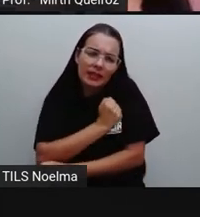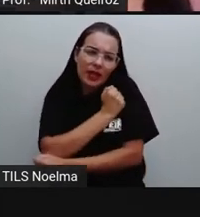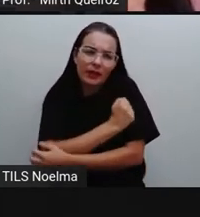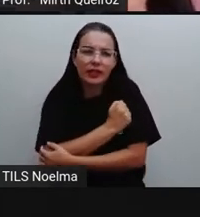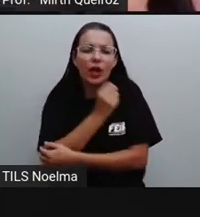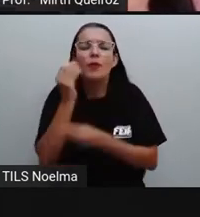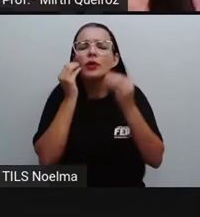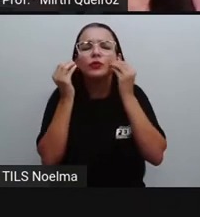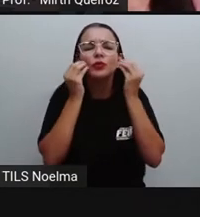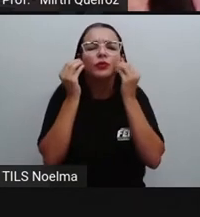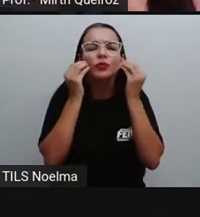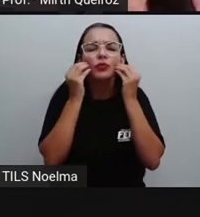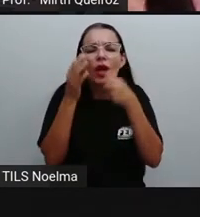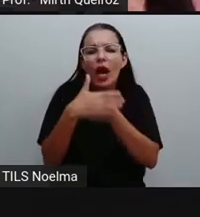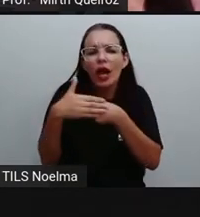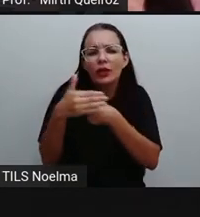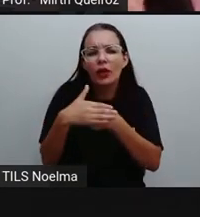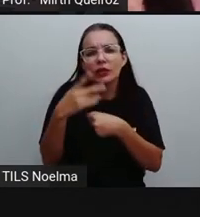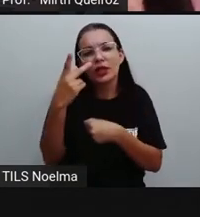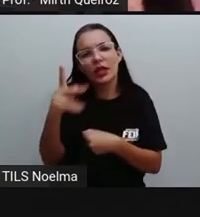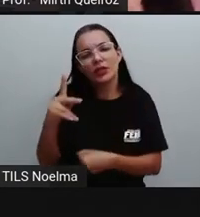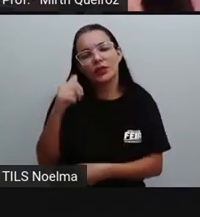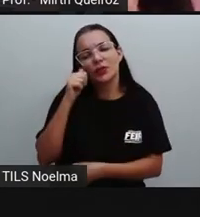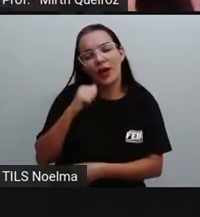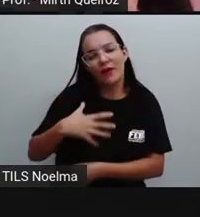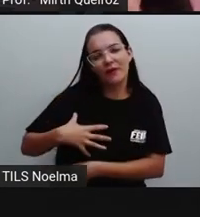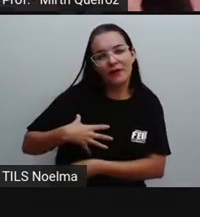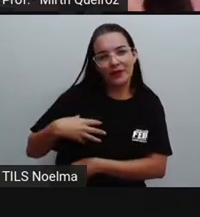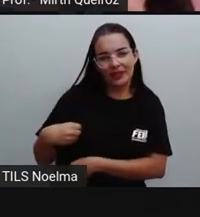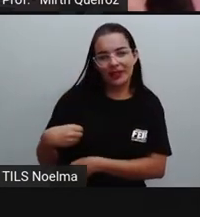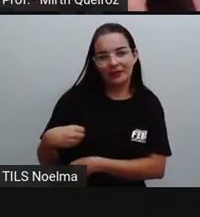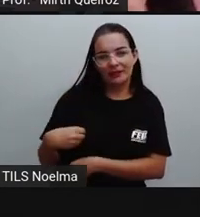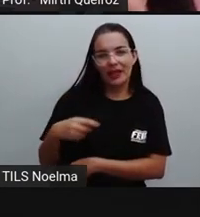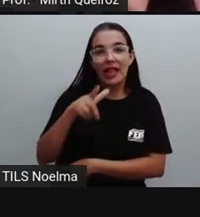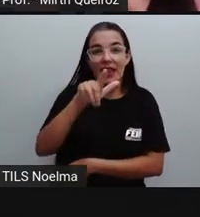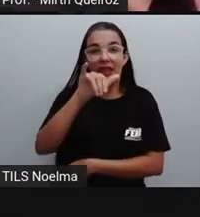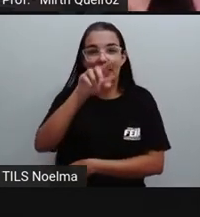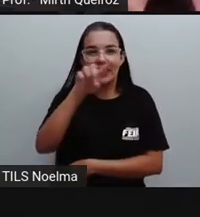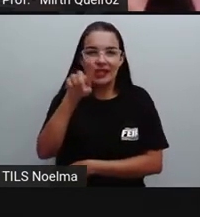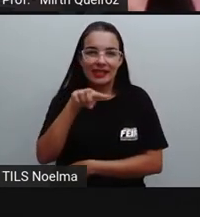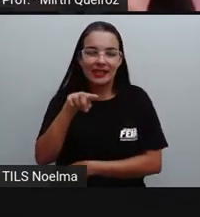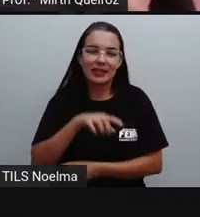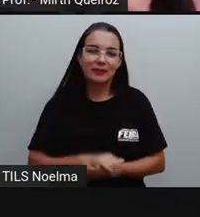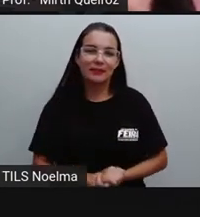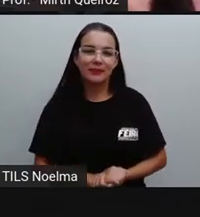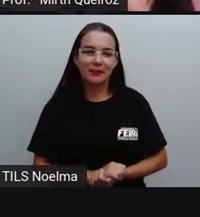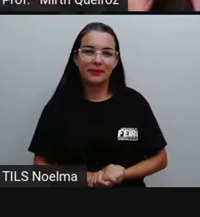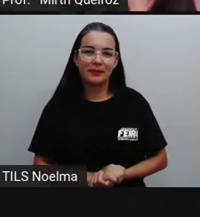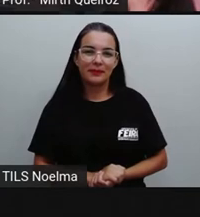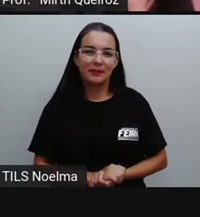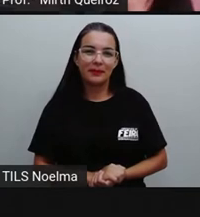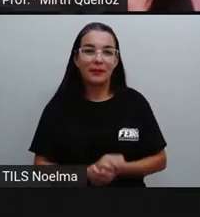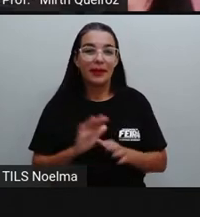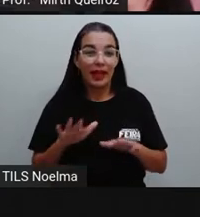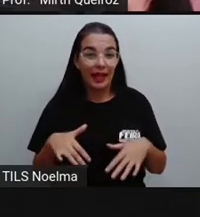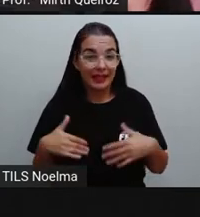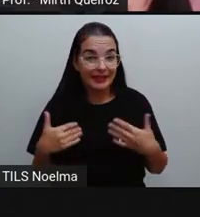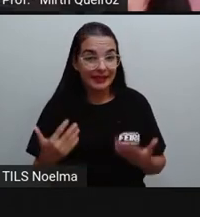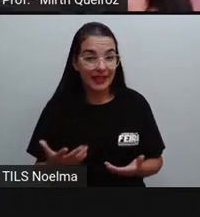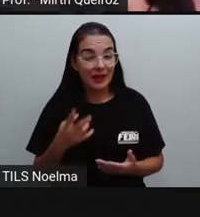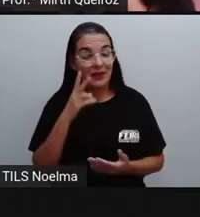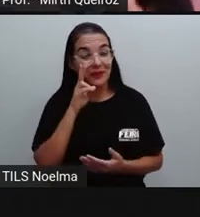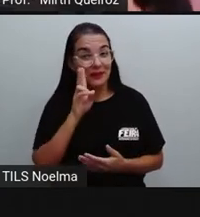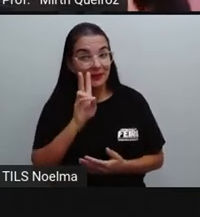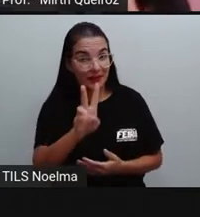saudades. Beijos carinhosos da sua filha, Lise. Nesta carta,